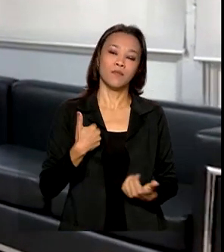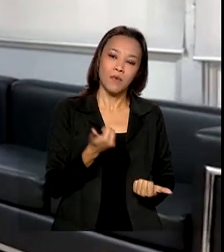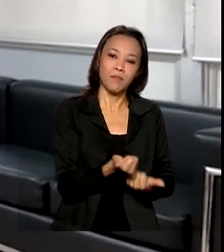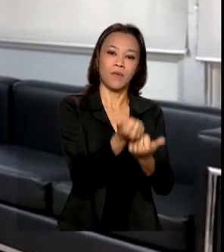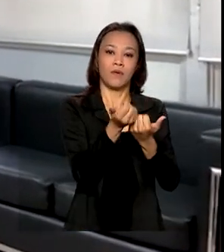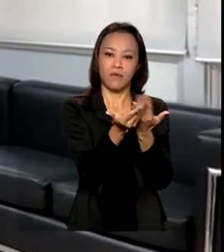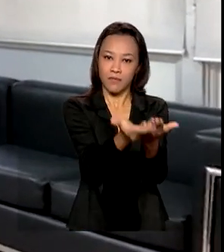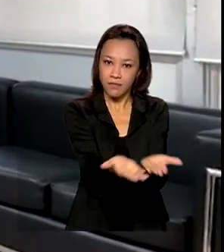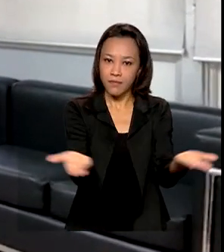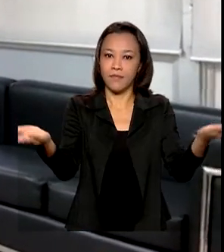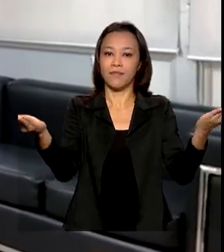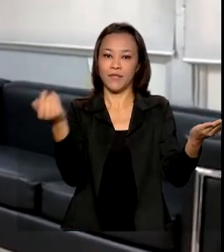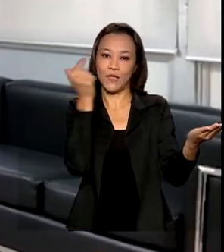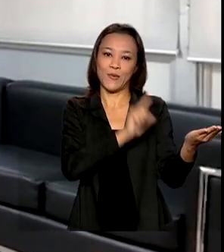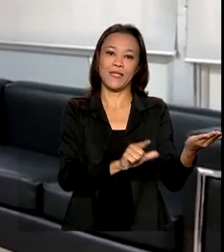para chegar até essas mulheres. parceria até essas